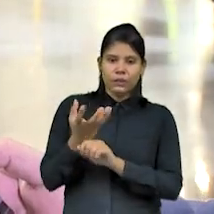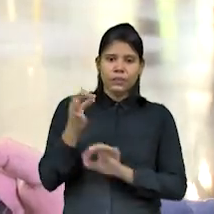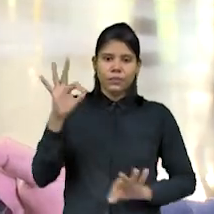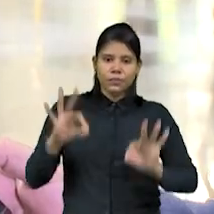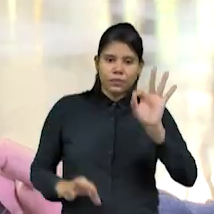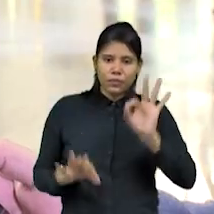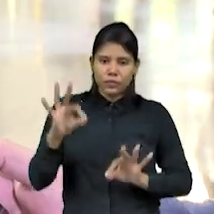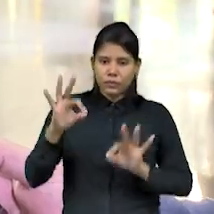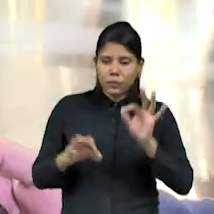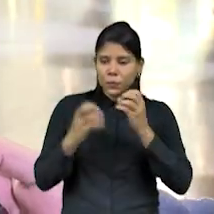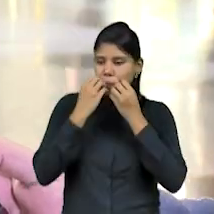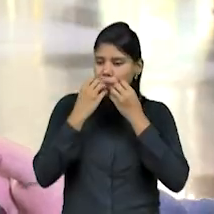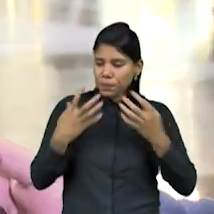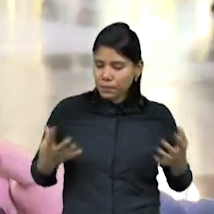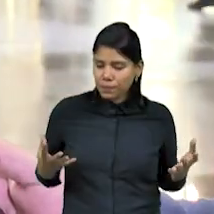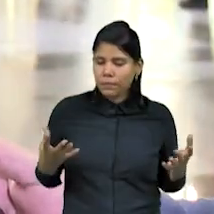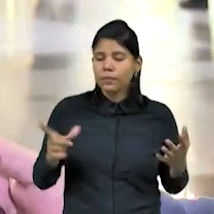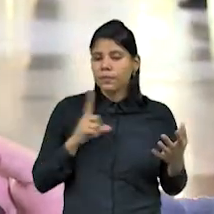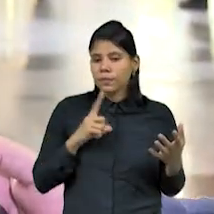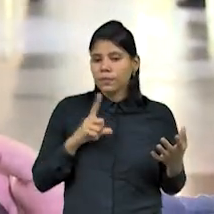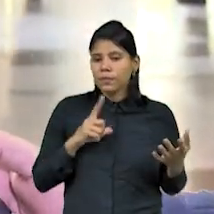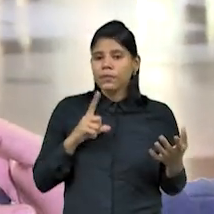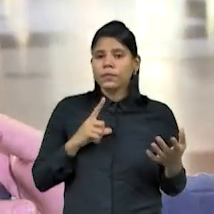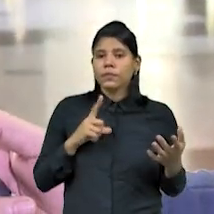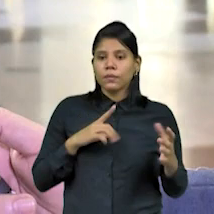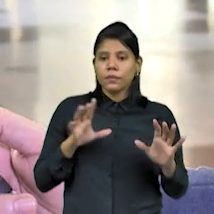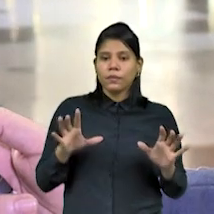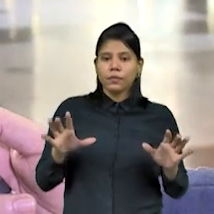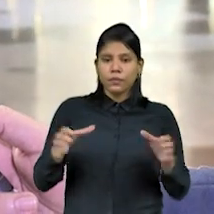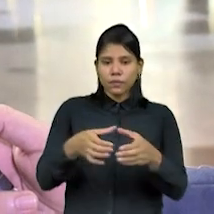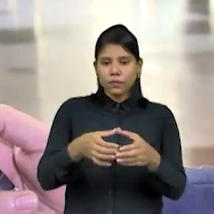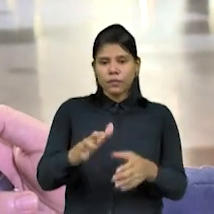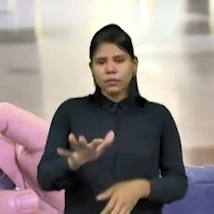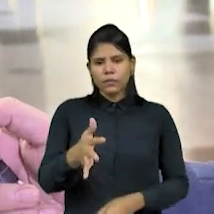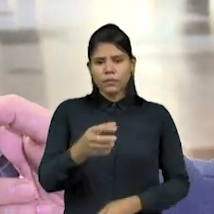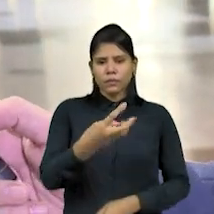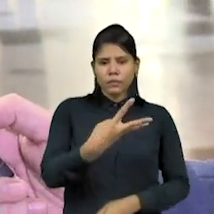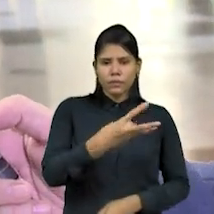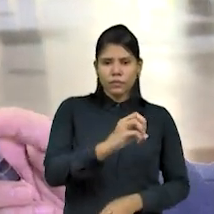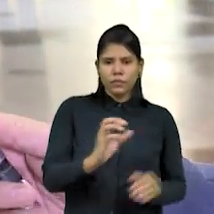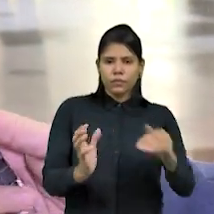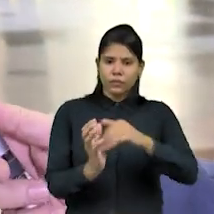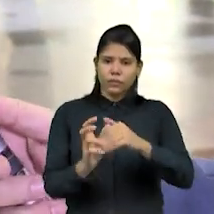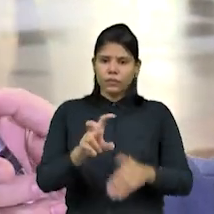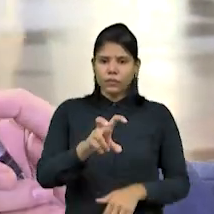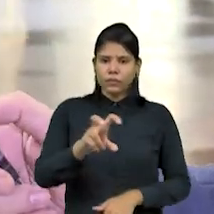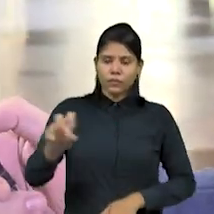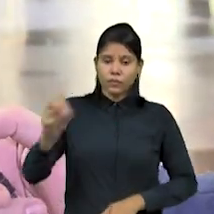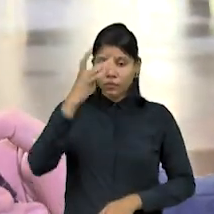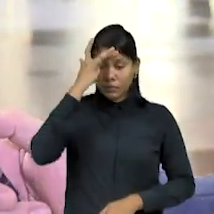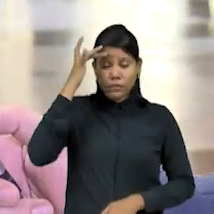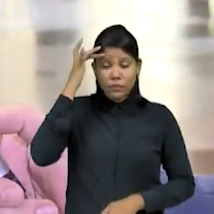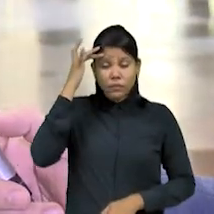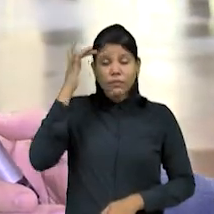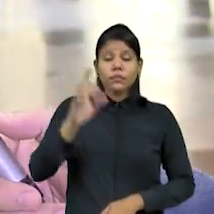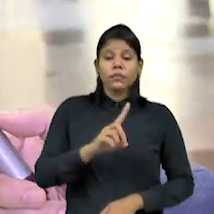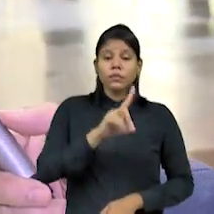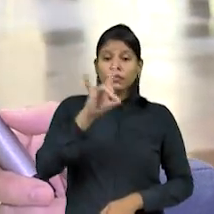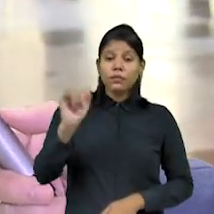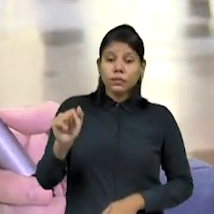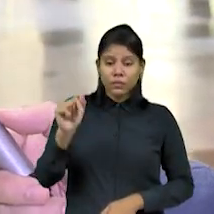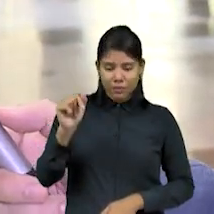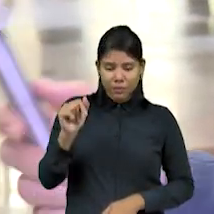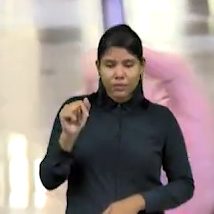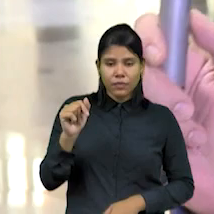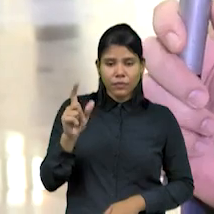carinho, organizado com um público esperado de cerca de 300 a 500 pessoas por dia, né? E a gente está contando, esperando